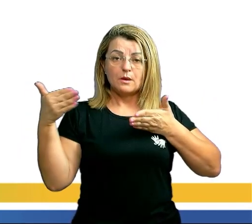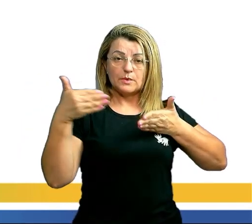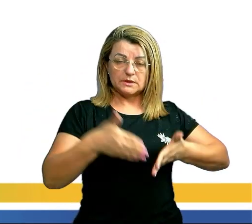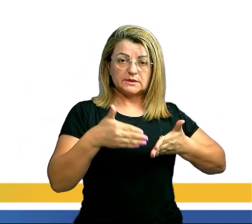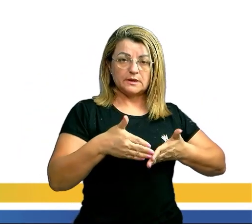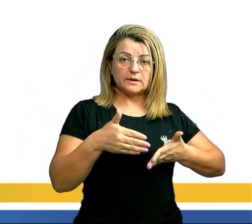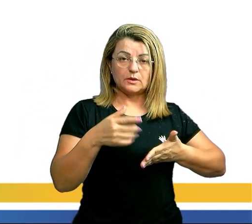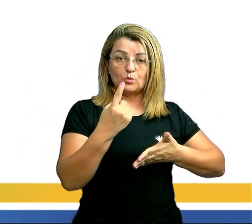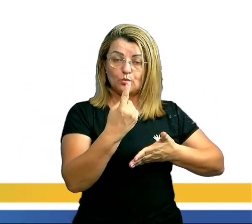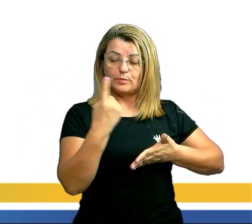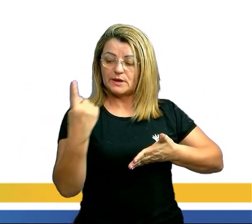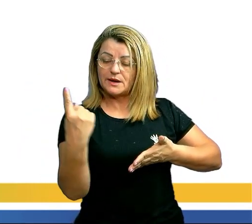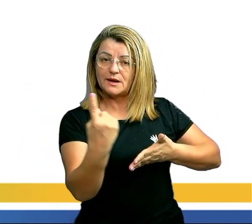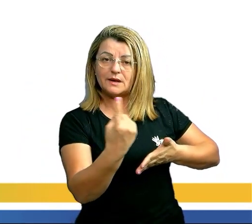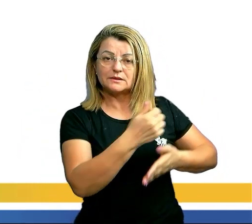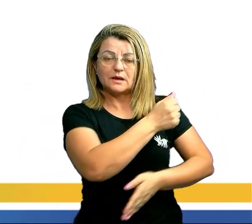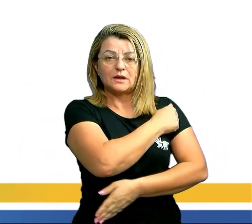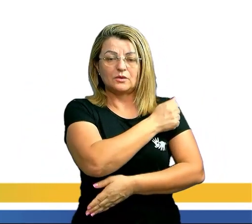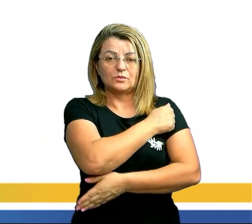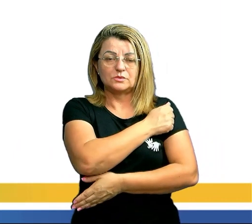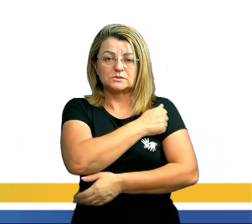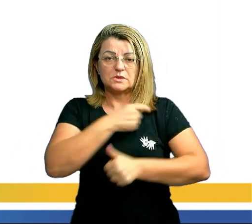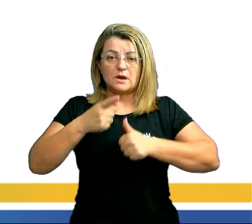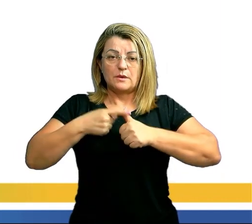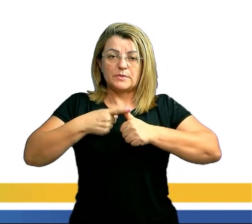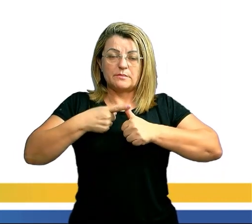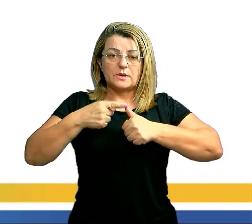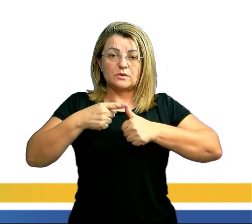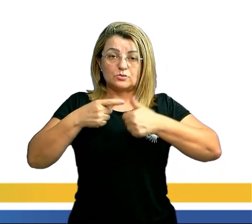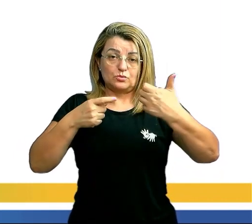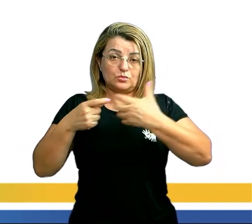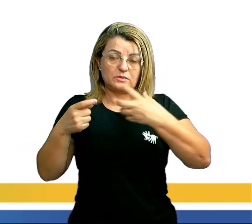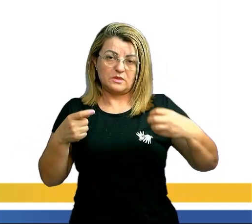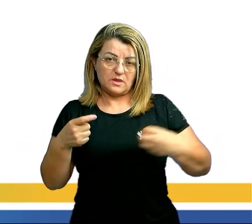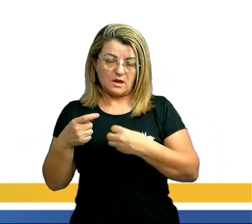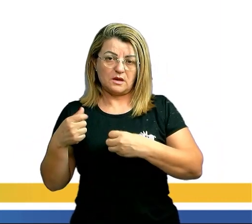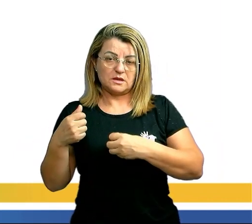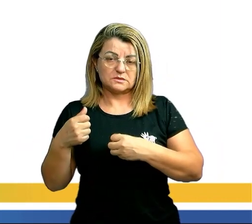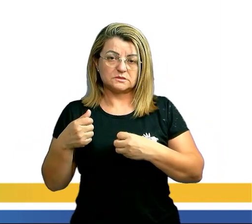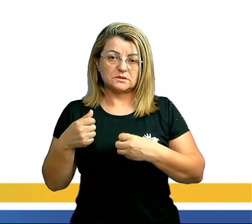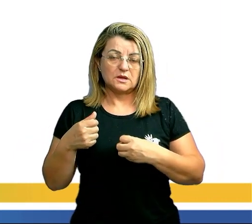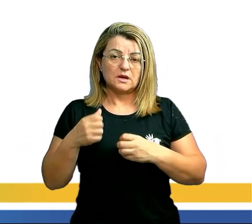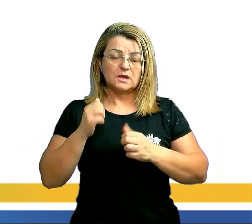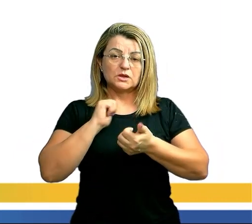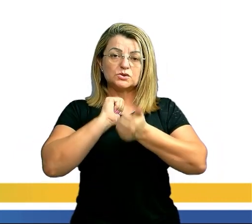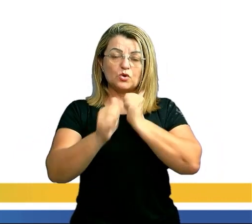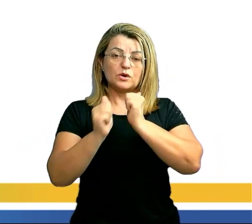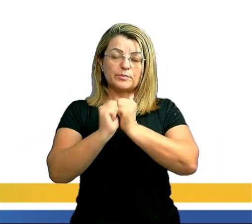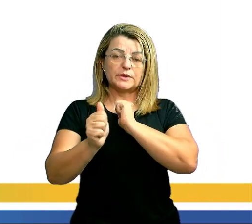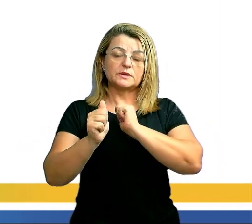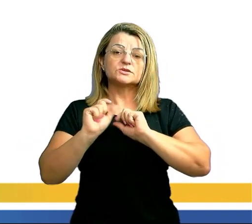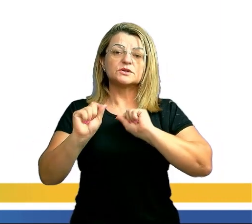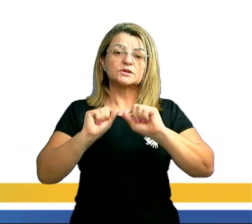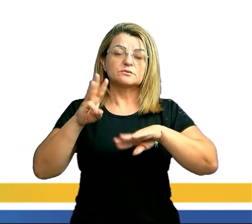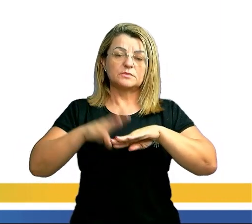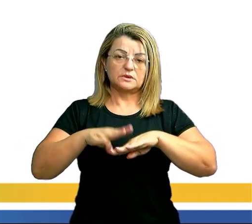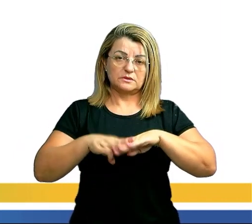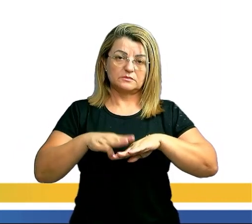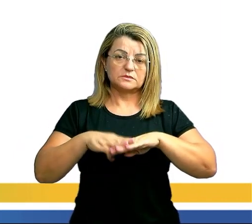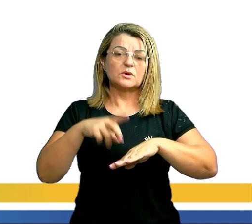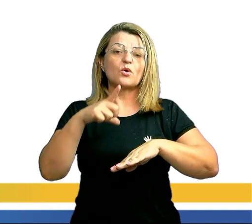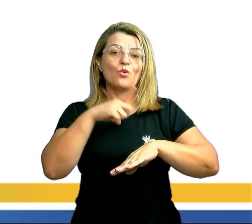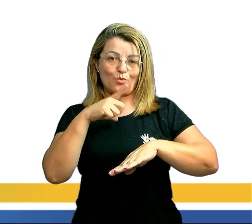entre os dez primeiros colocados na Olimpíada de Matemática. Após a realização da prova e conhecendo-se os dez primeiros